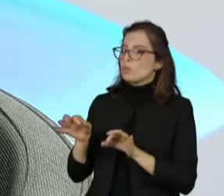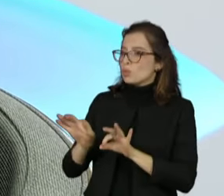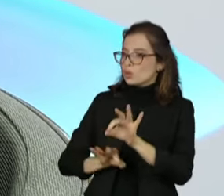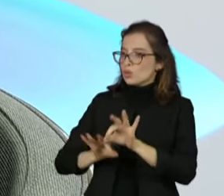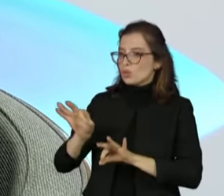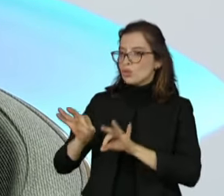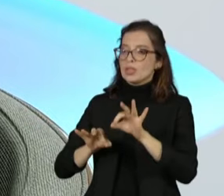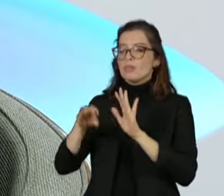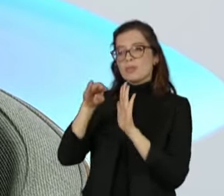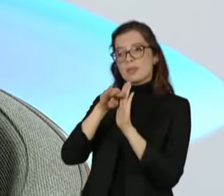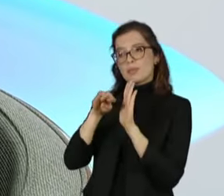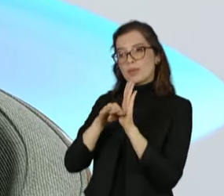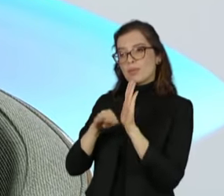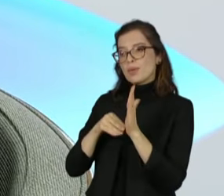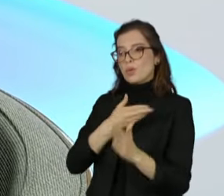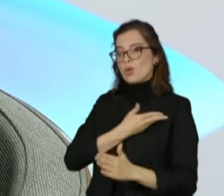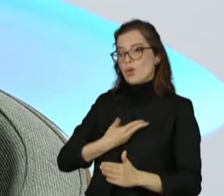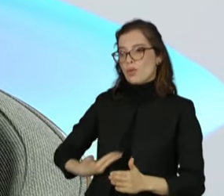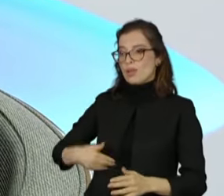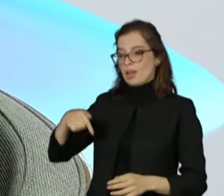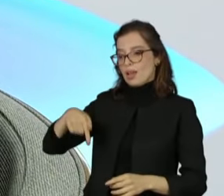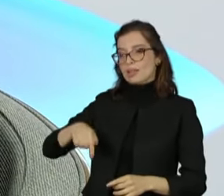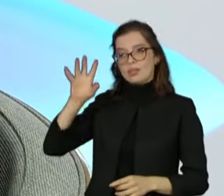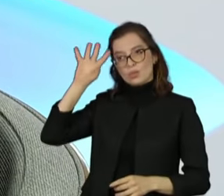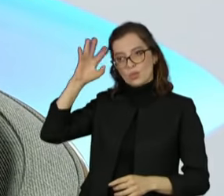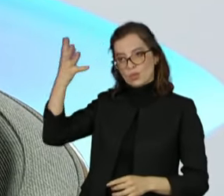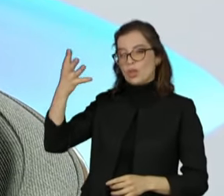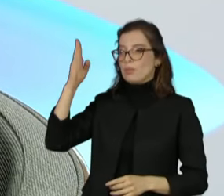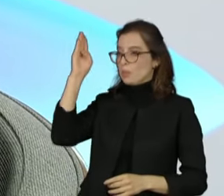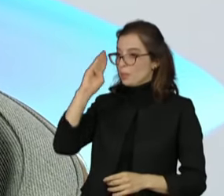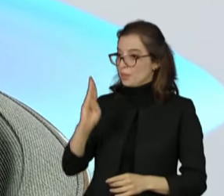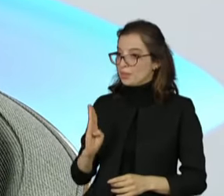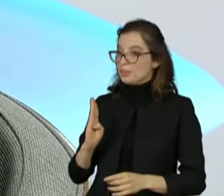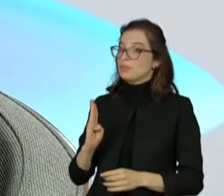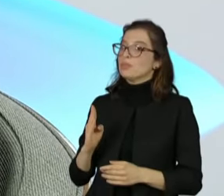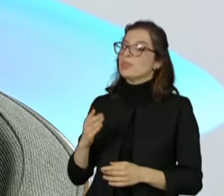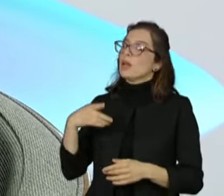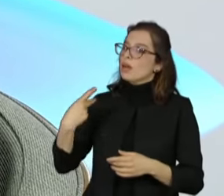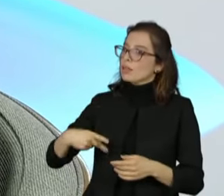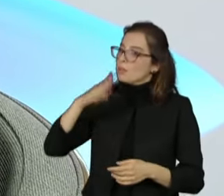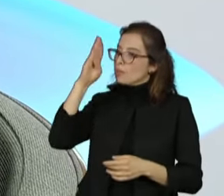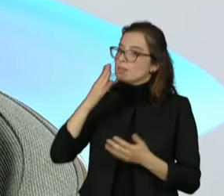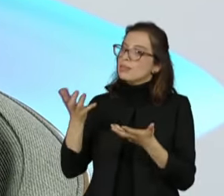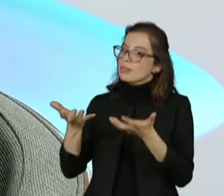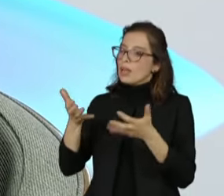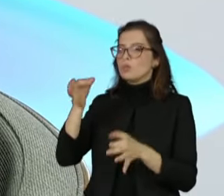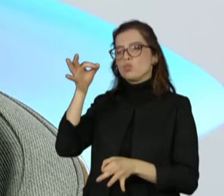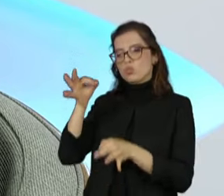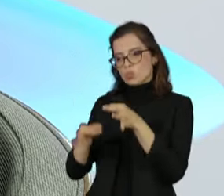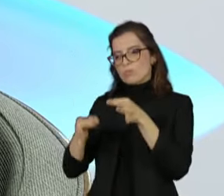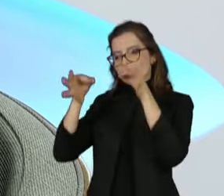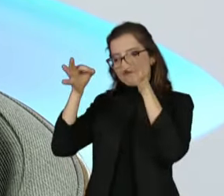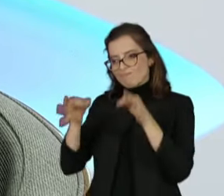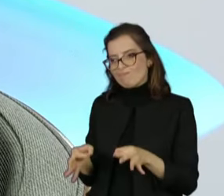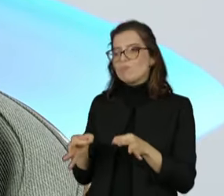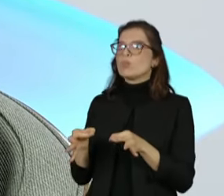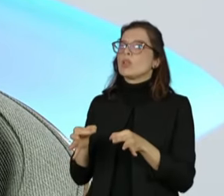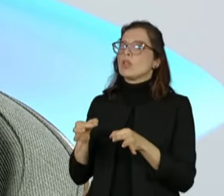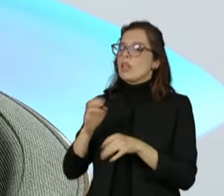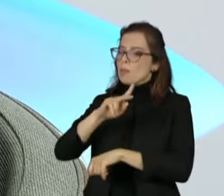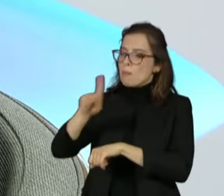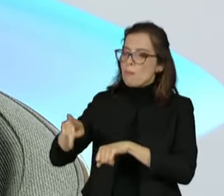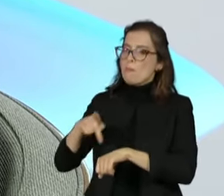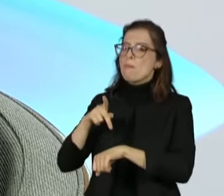as soluções reais para esse Brasil que hoje clama por justiça, clama por um país mais justo e mais